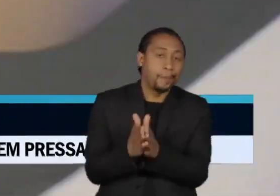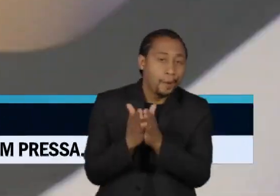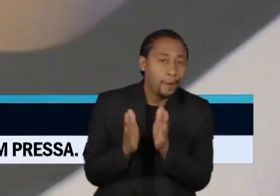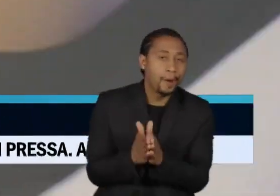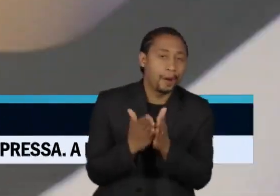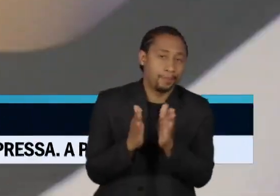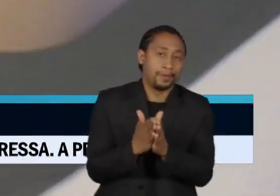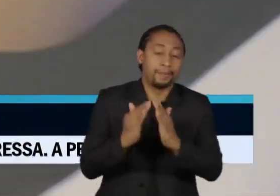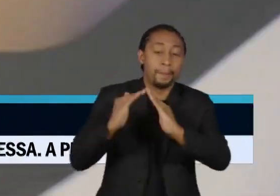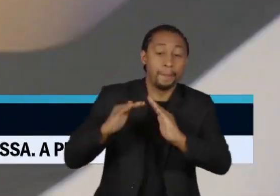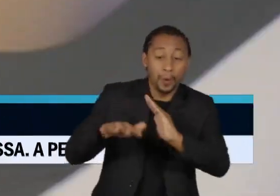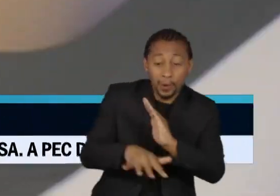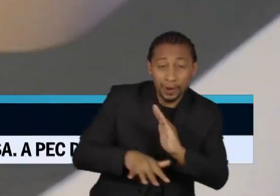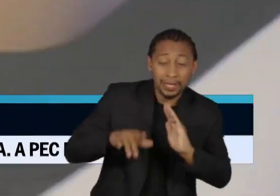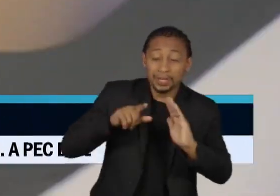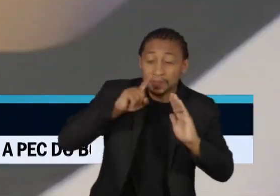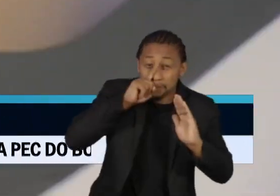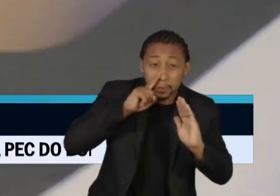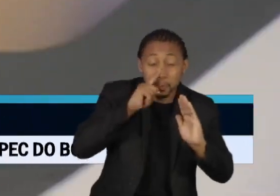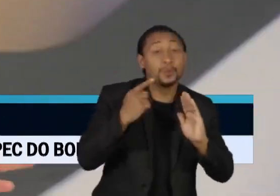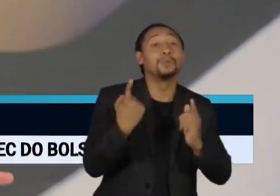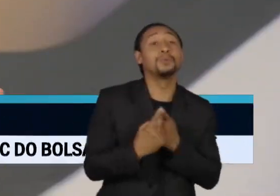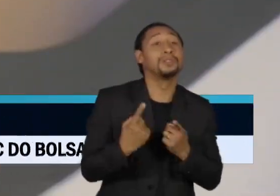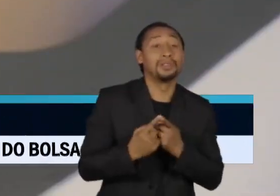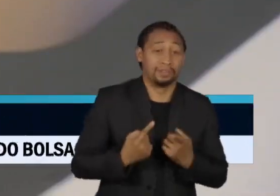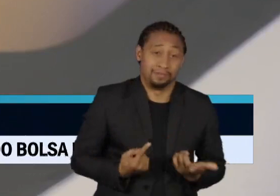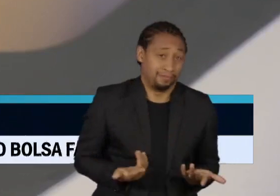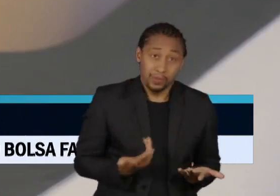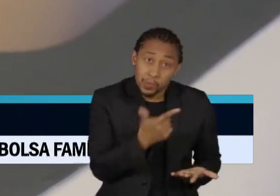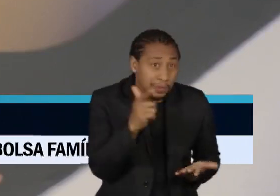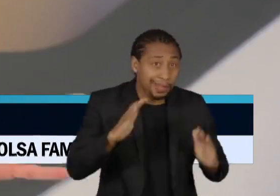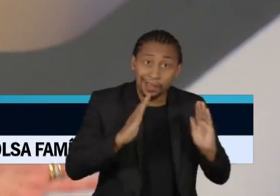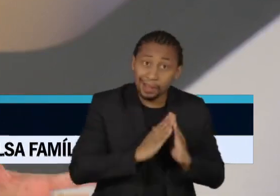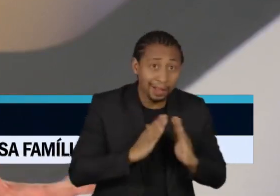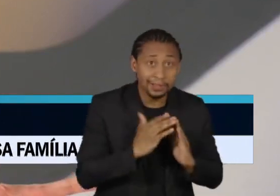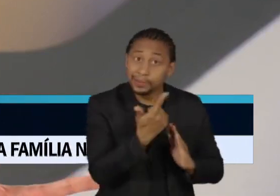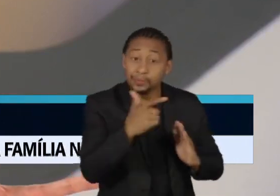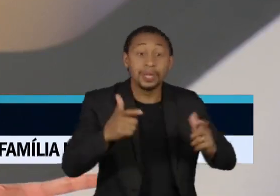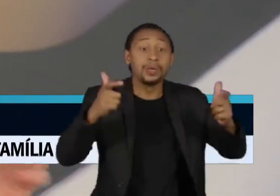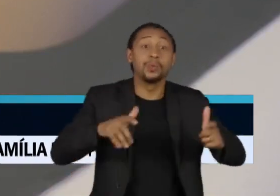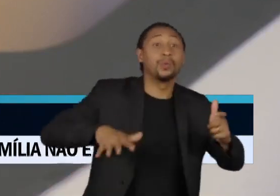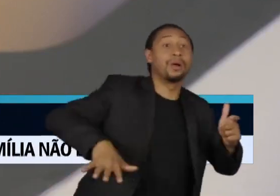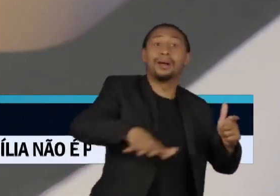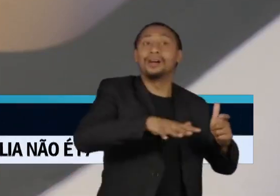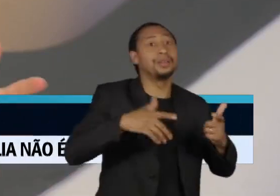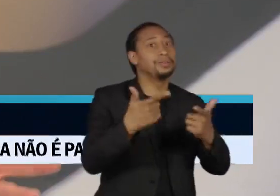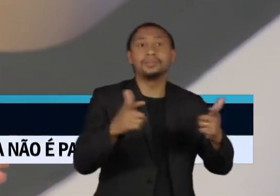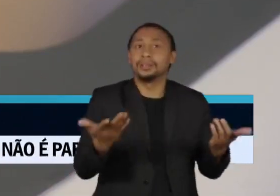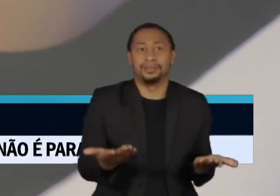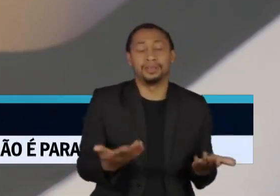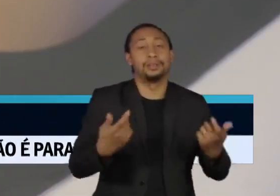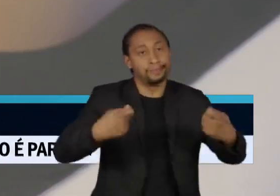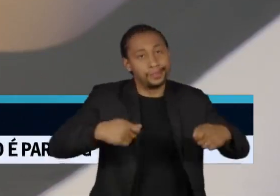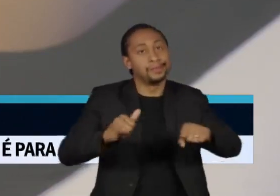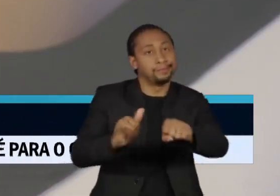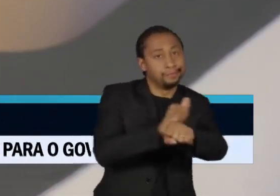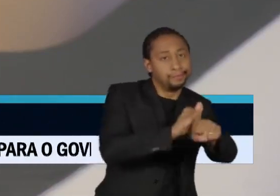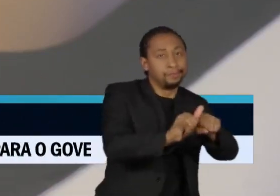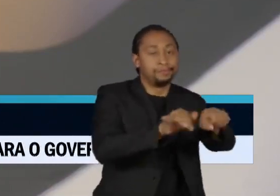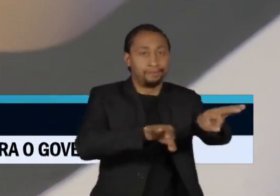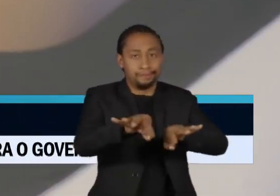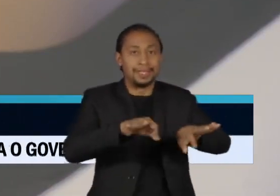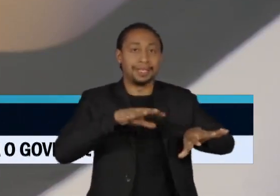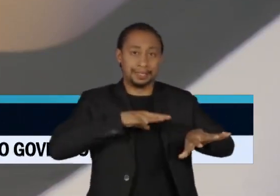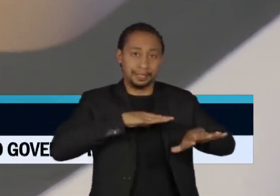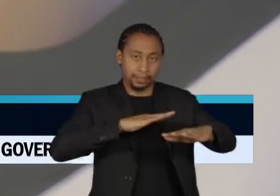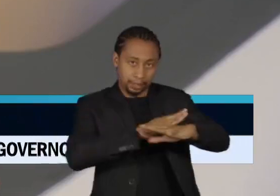morando lá porque elas não têm onde morar, nenhum outro lugar. Então isso exige um planejamento urbano, uma distribuição, entendeu? Você dá moradia